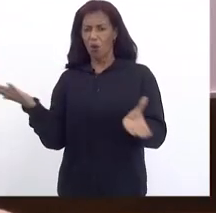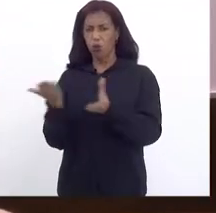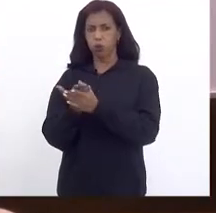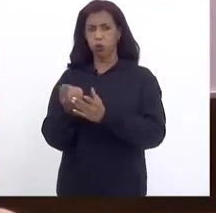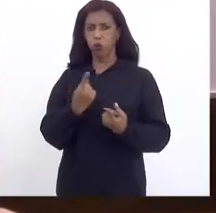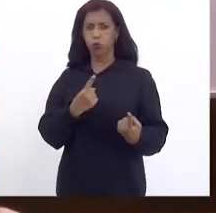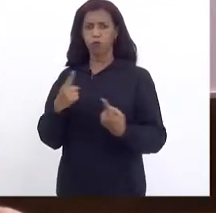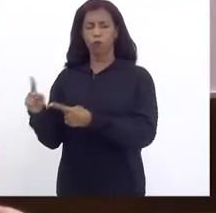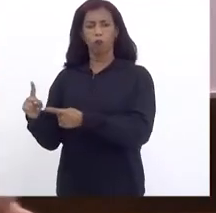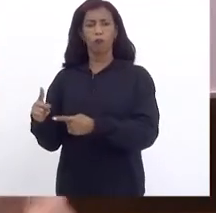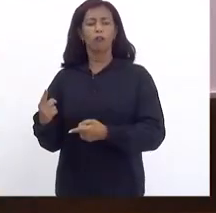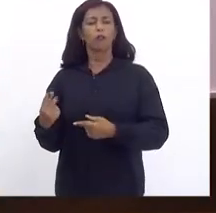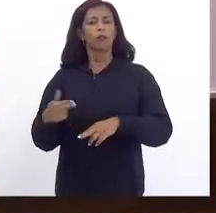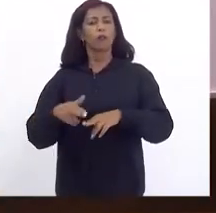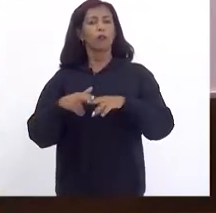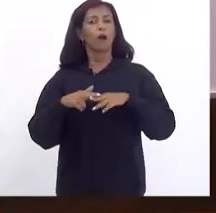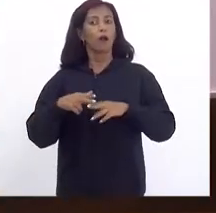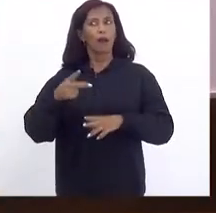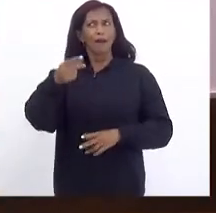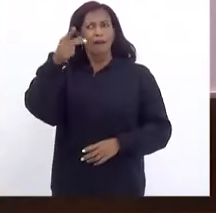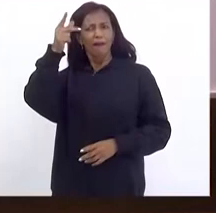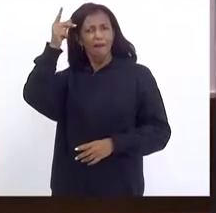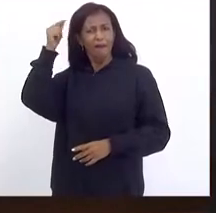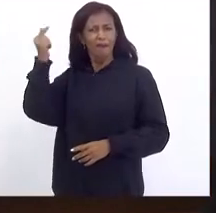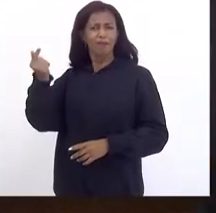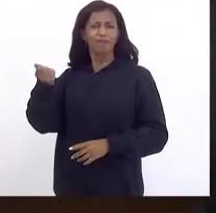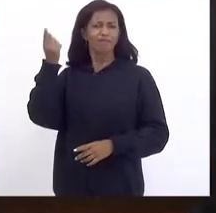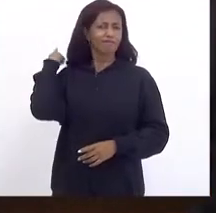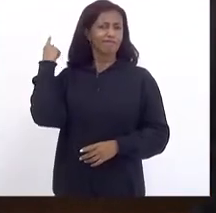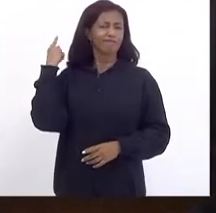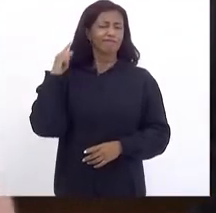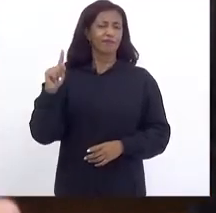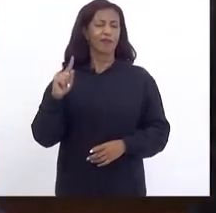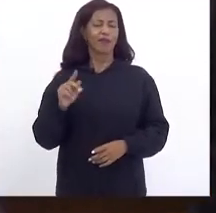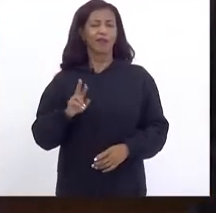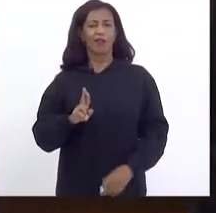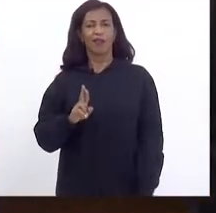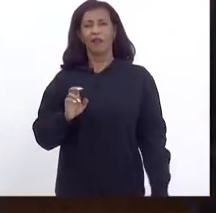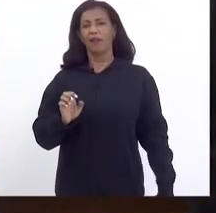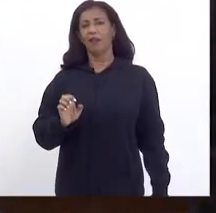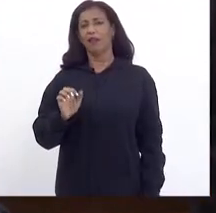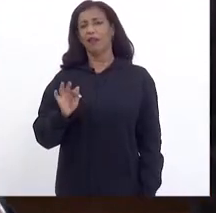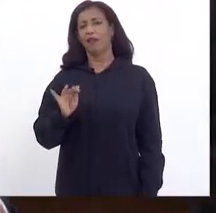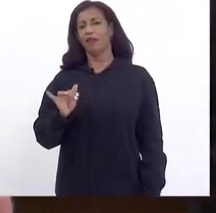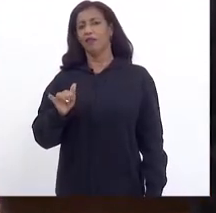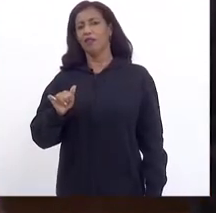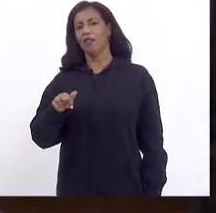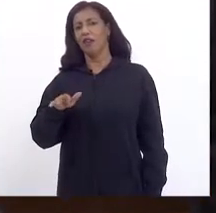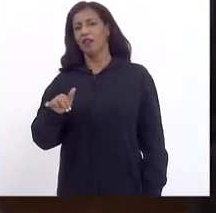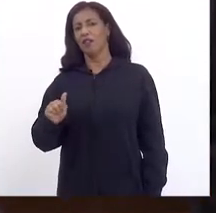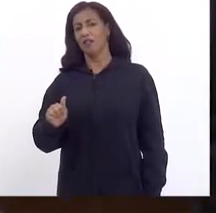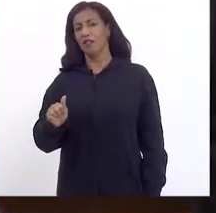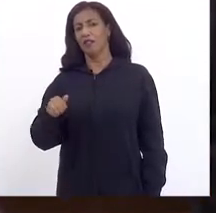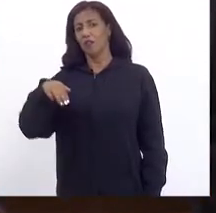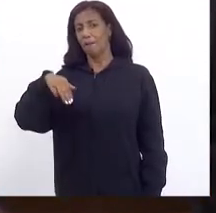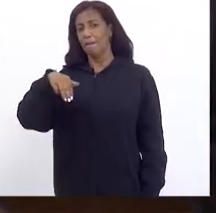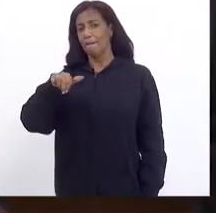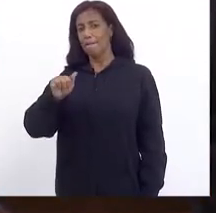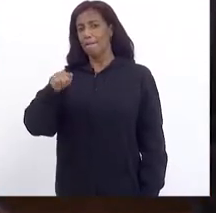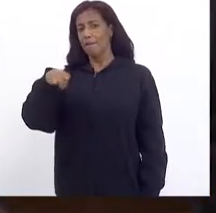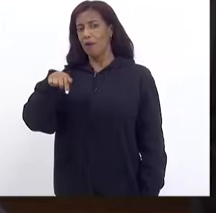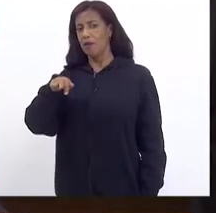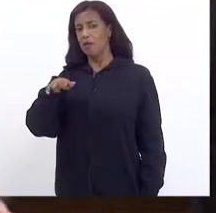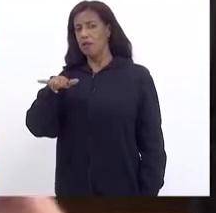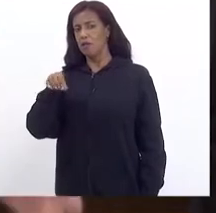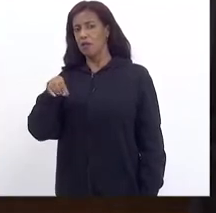sonegação Lá na época Da refinaria De Manguinhos De 190 milhões É um problema